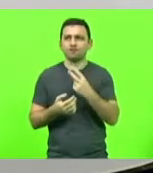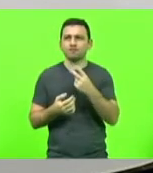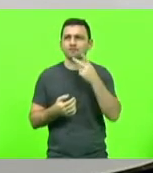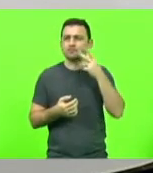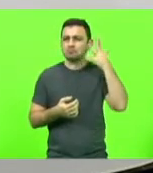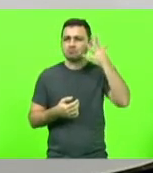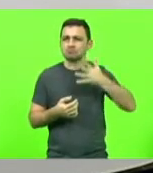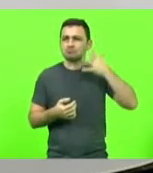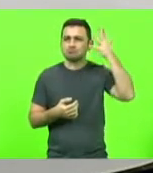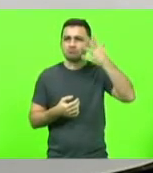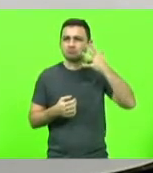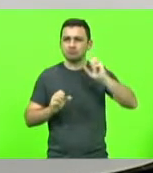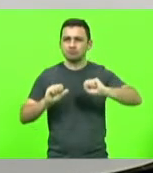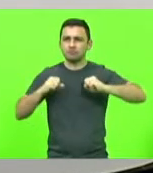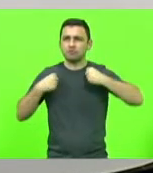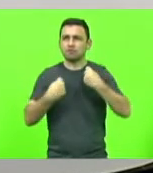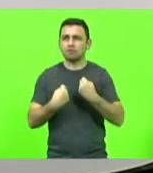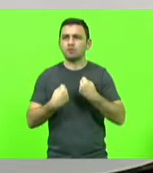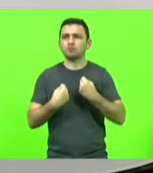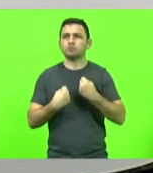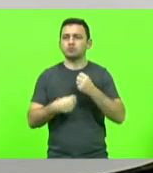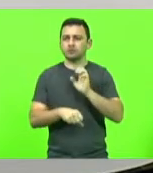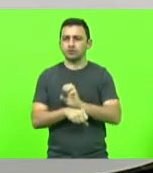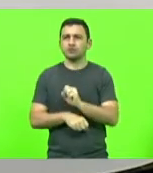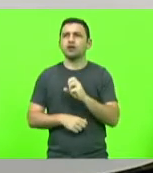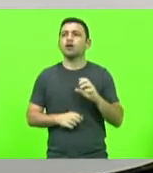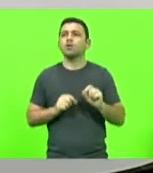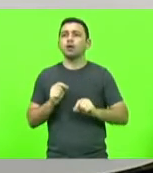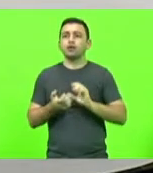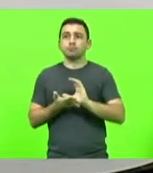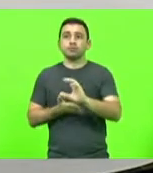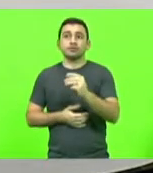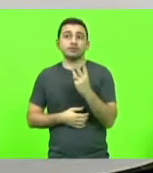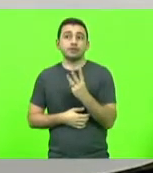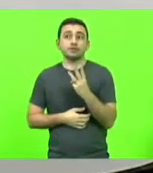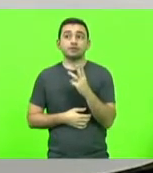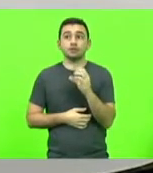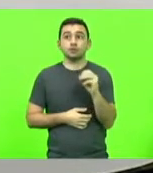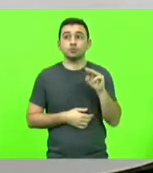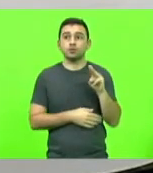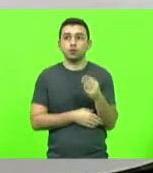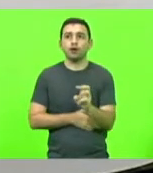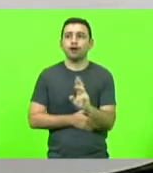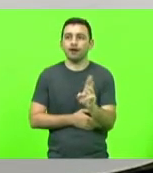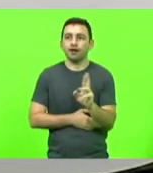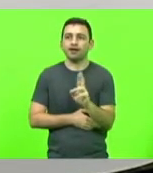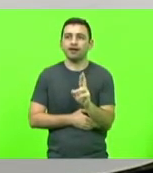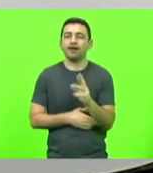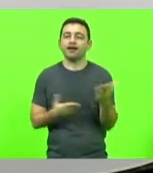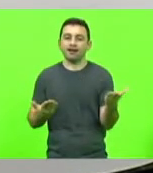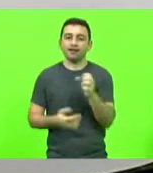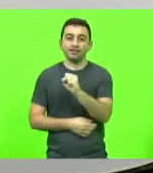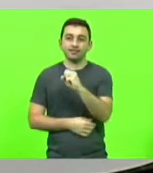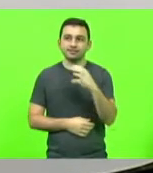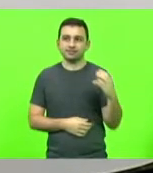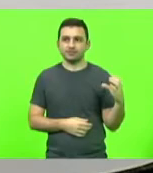o esforço que foi feito do nosso Estado para aplicar 300 milhões de reais agora na SC